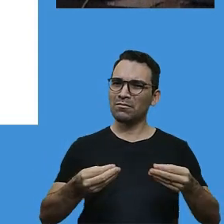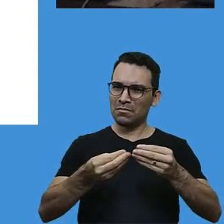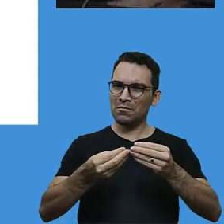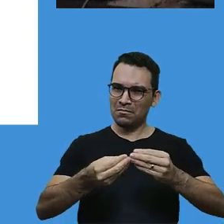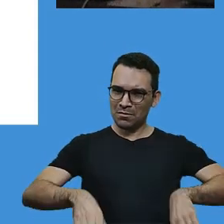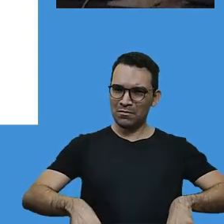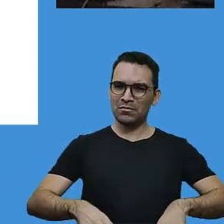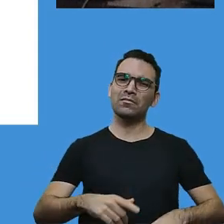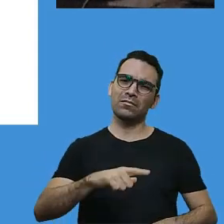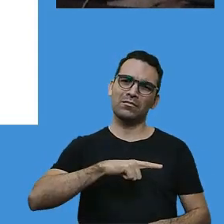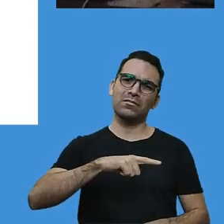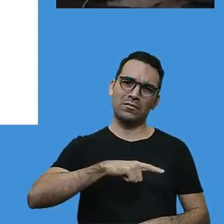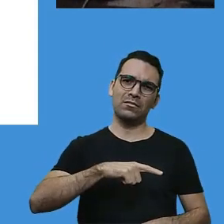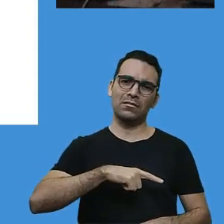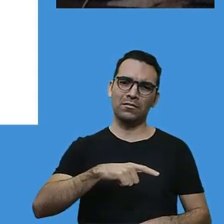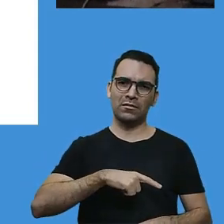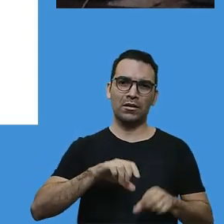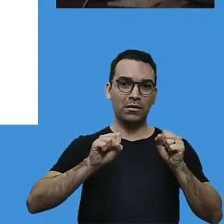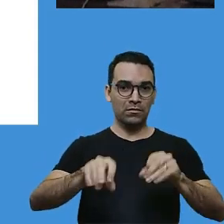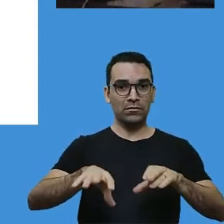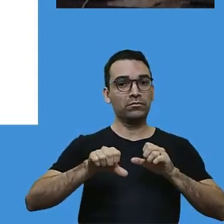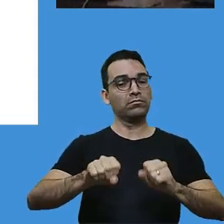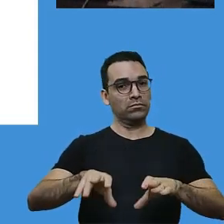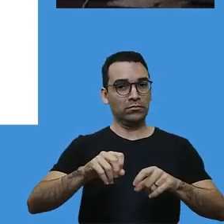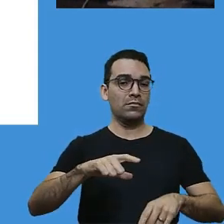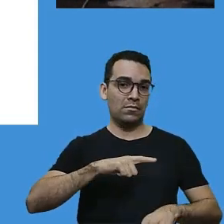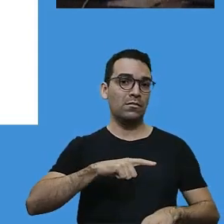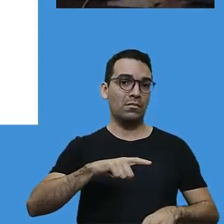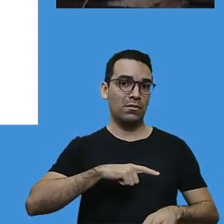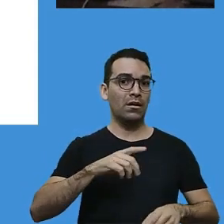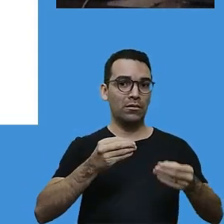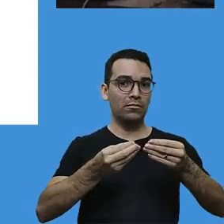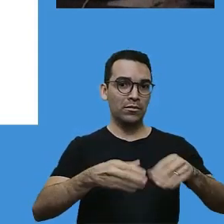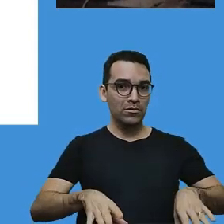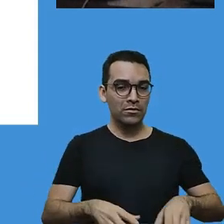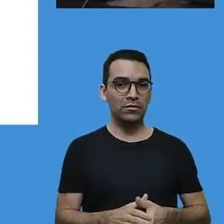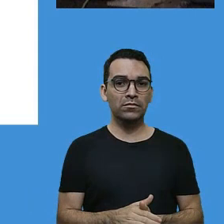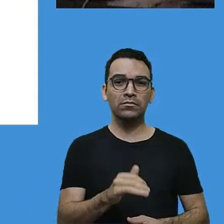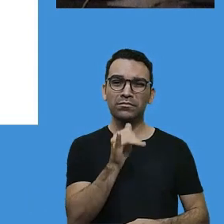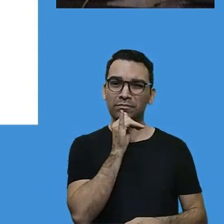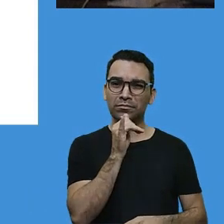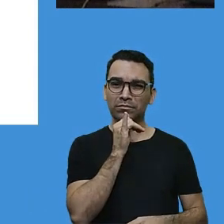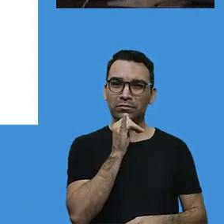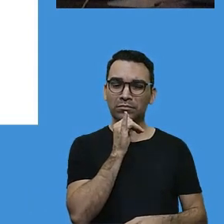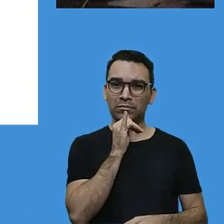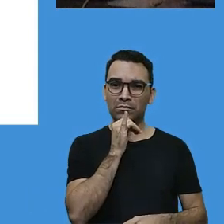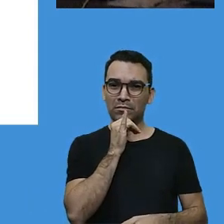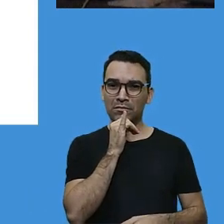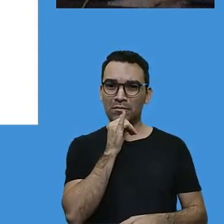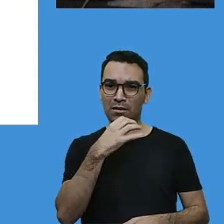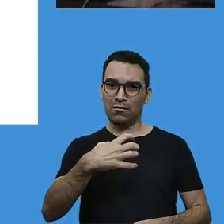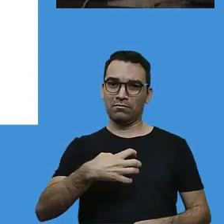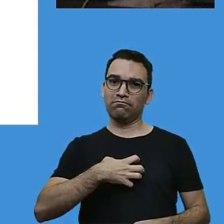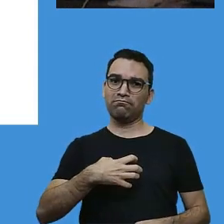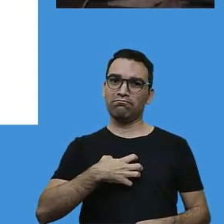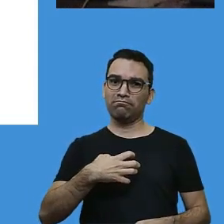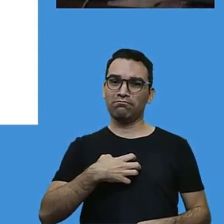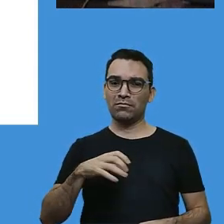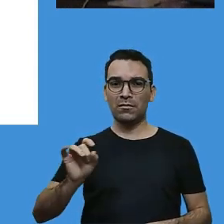educação. Nós temos aí várias situações como os impactos socioemocionais,